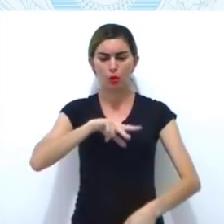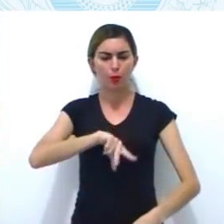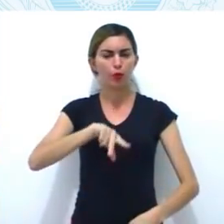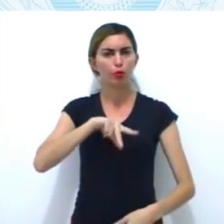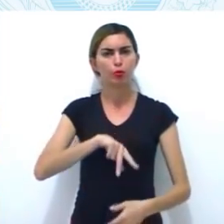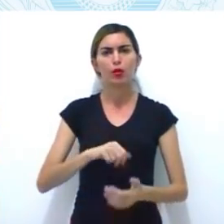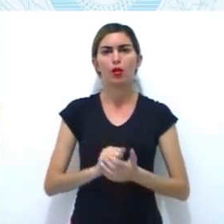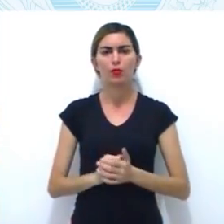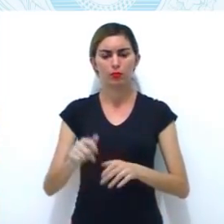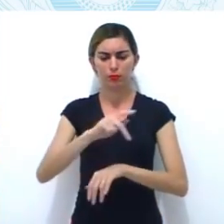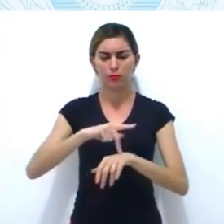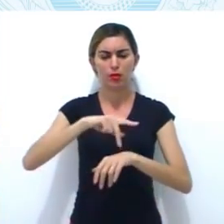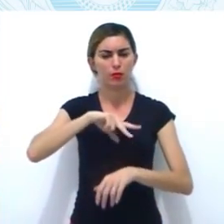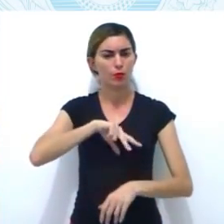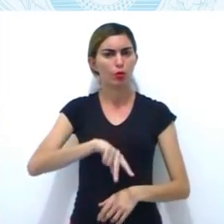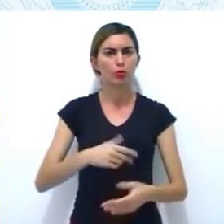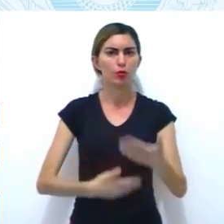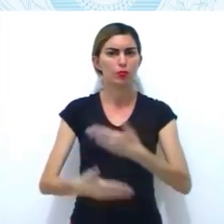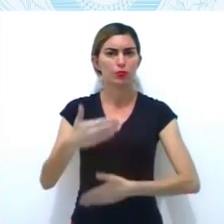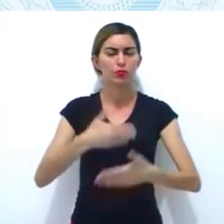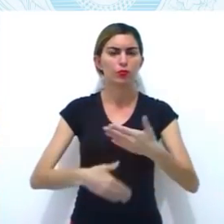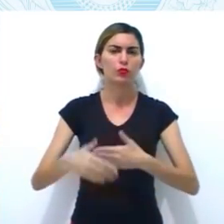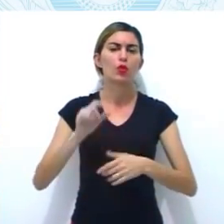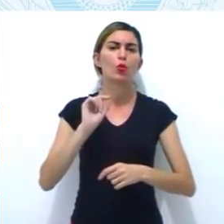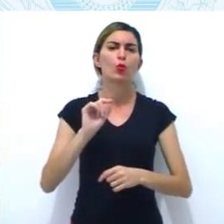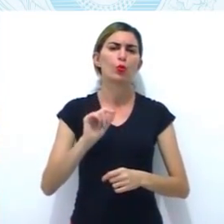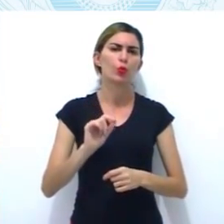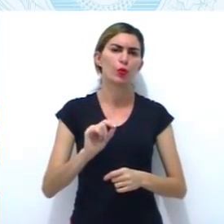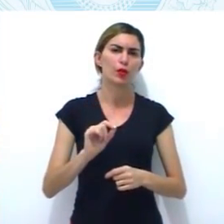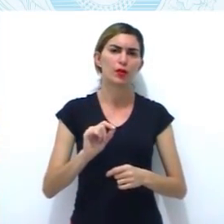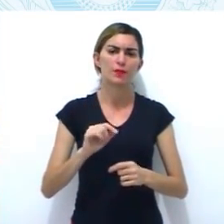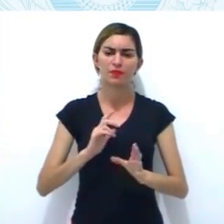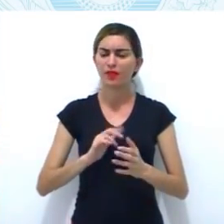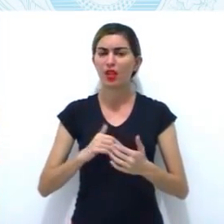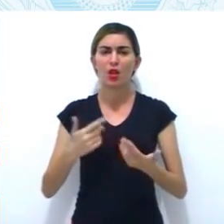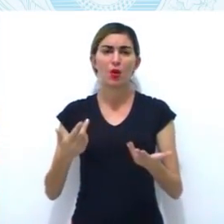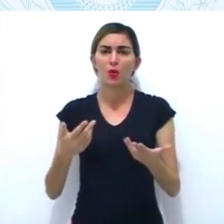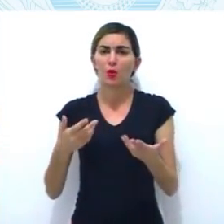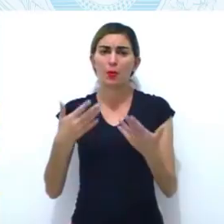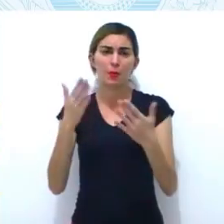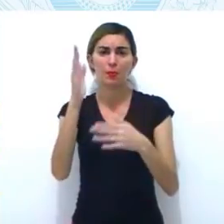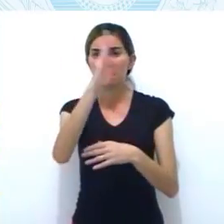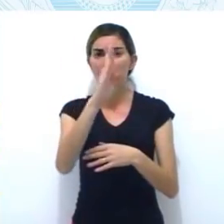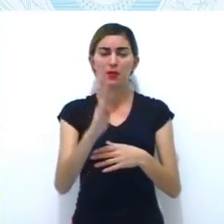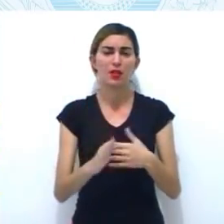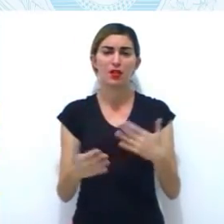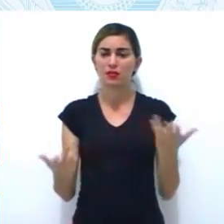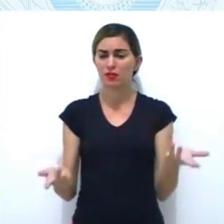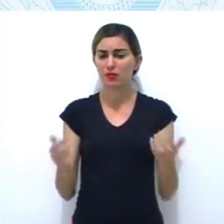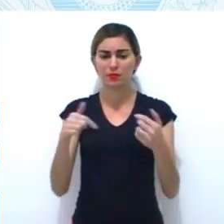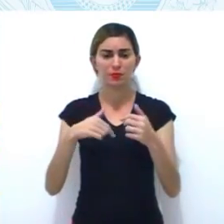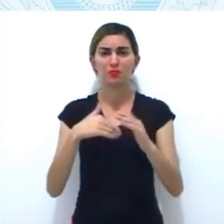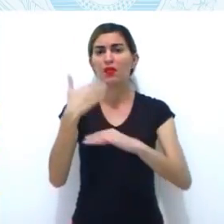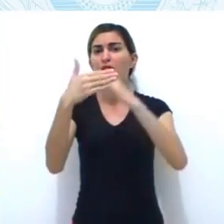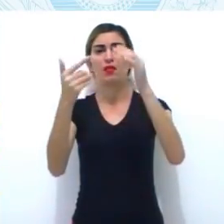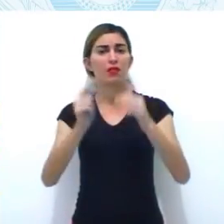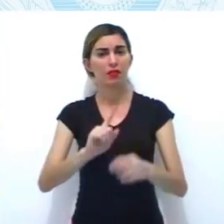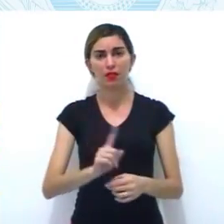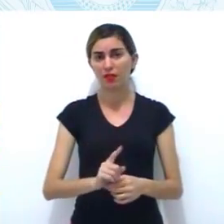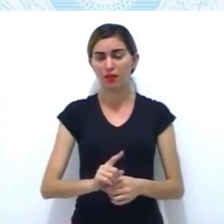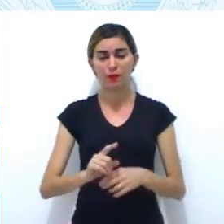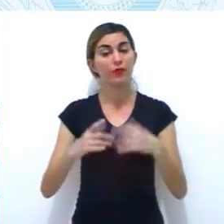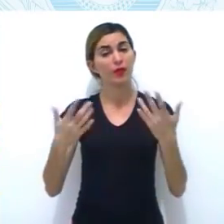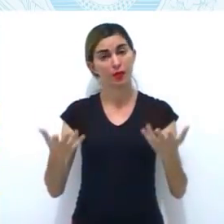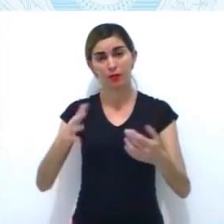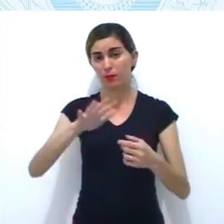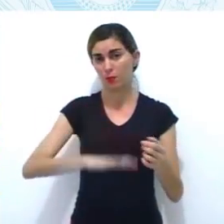Portugal. Relações essas que só traziam o quê? Desvantagem para os nativos, né? Então, esses